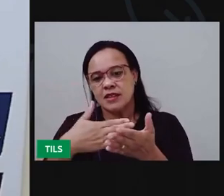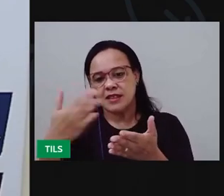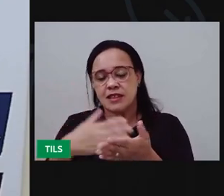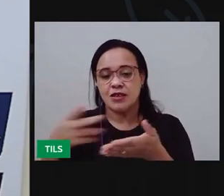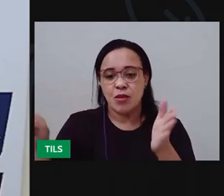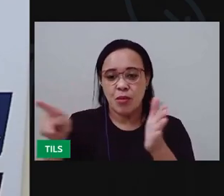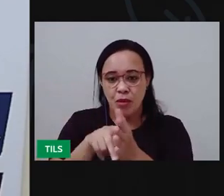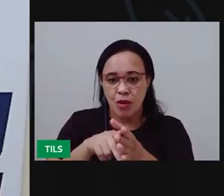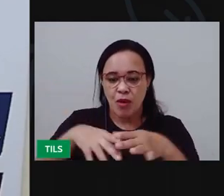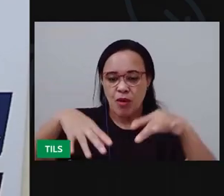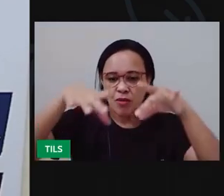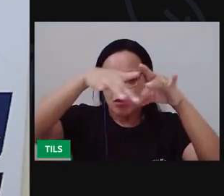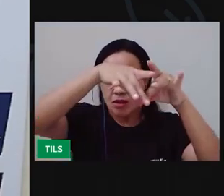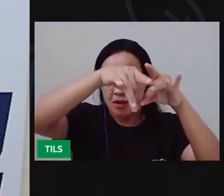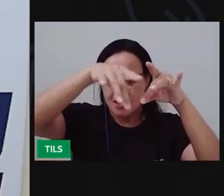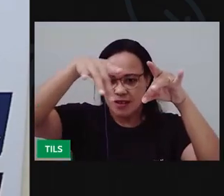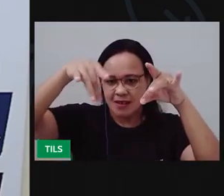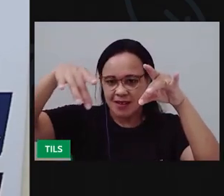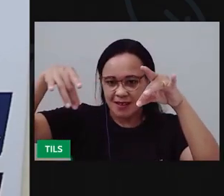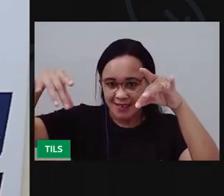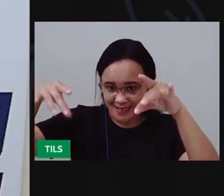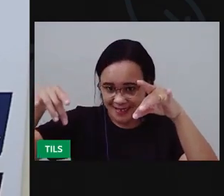que eu trouxe aqui. Olha!